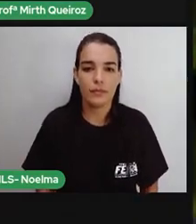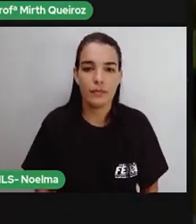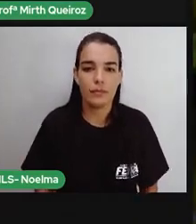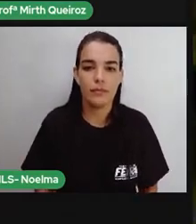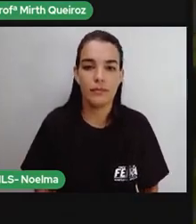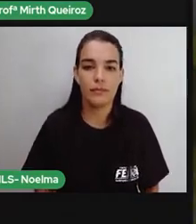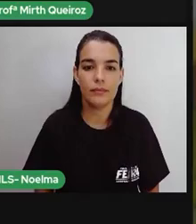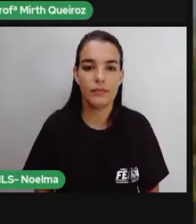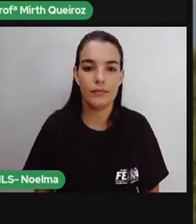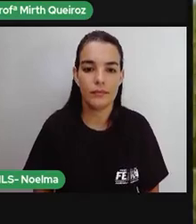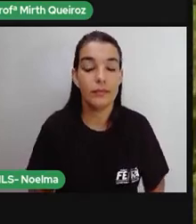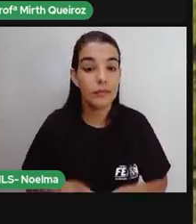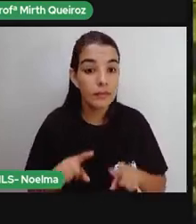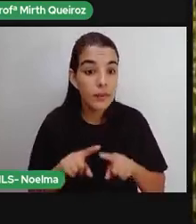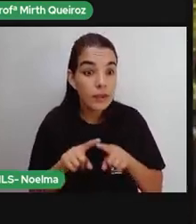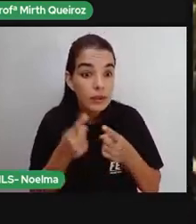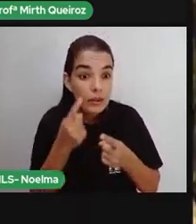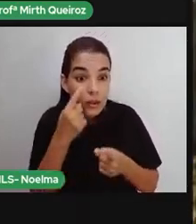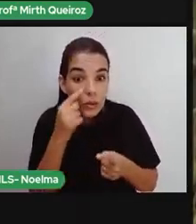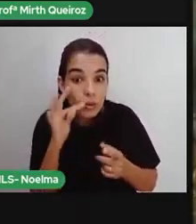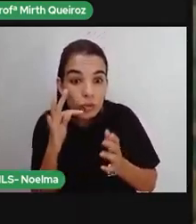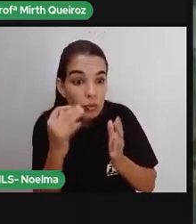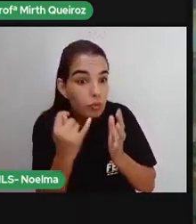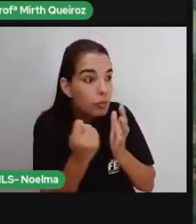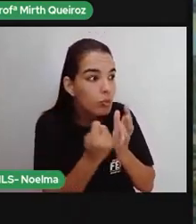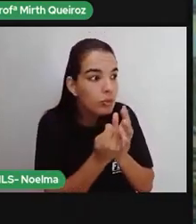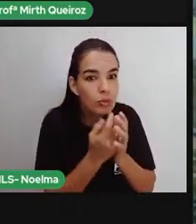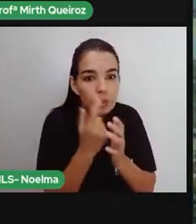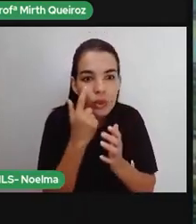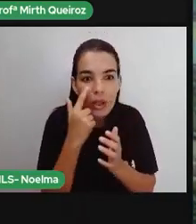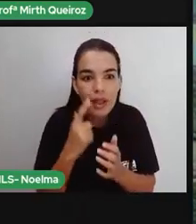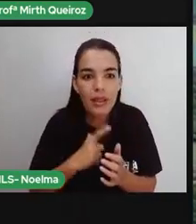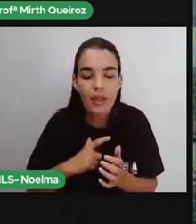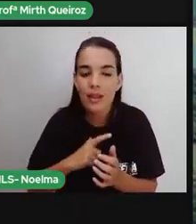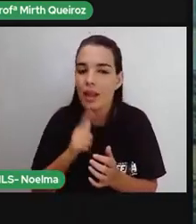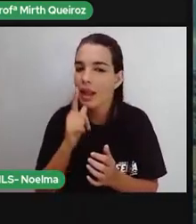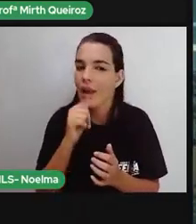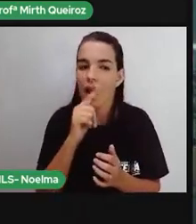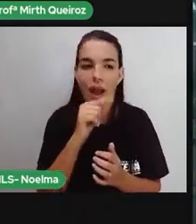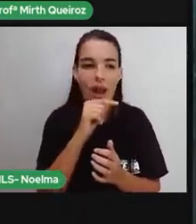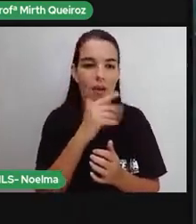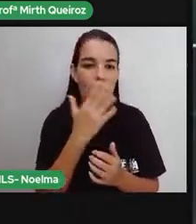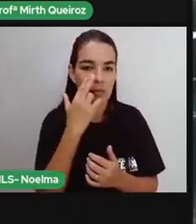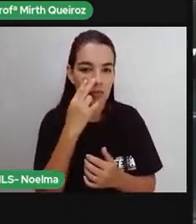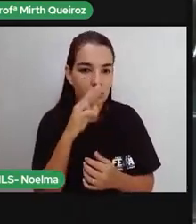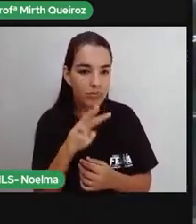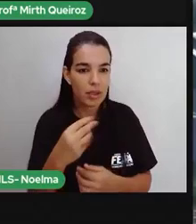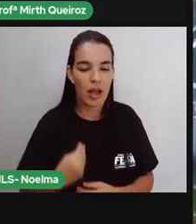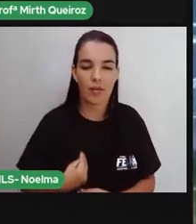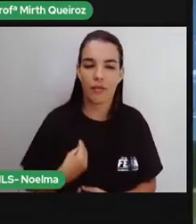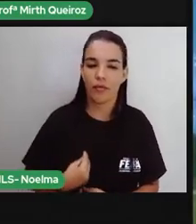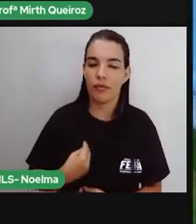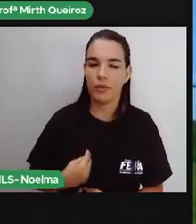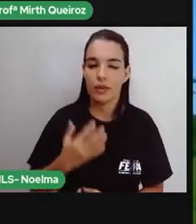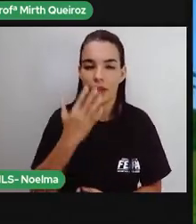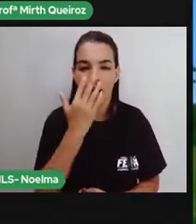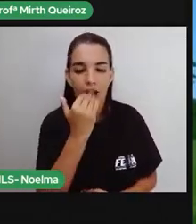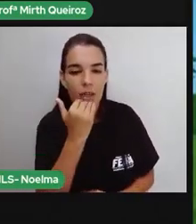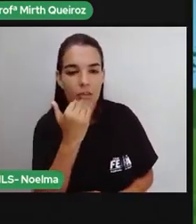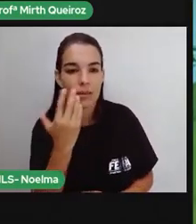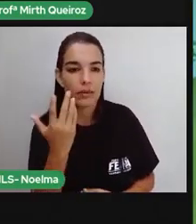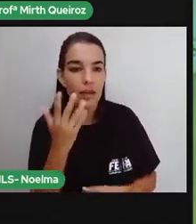Tudo aqui vem com o ciclo das águas. A vida, o alimento, a morada.